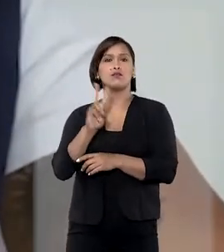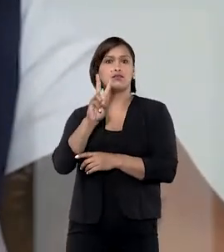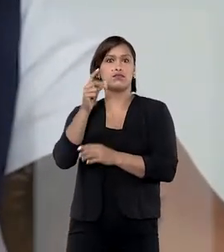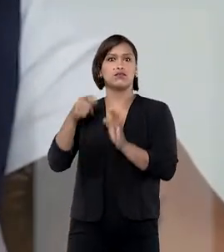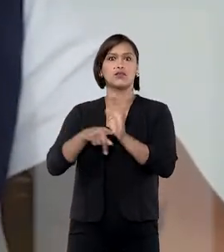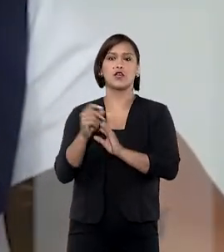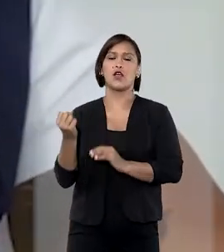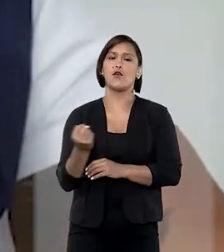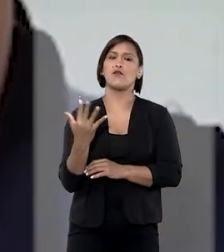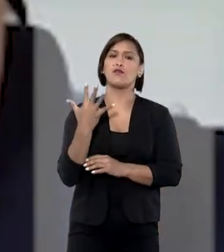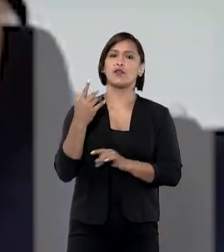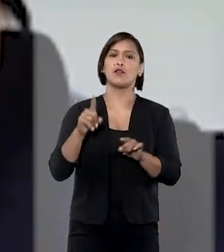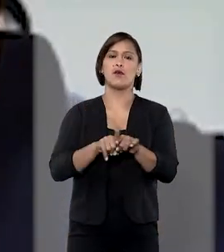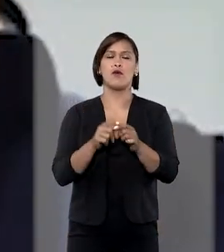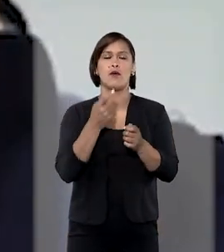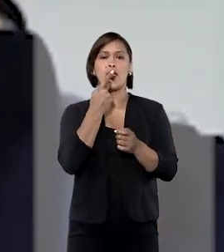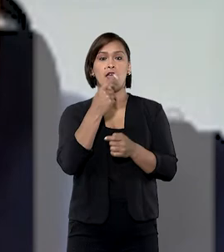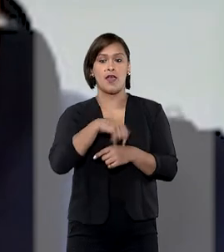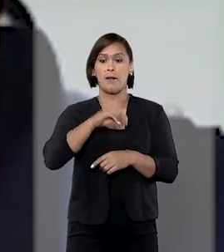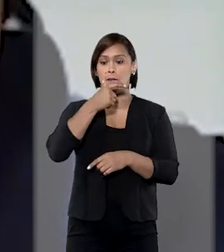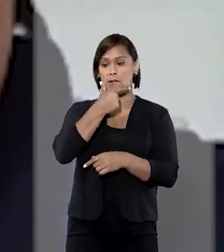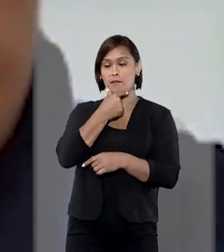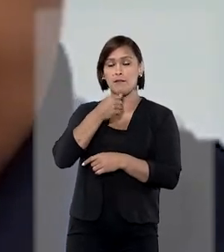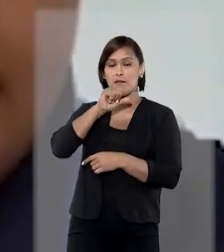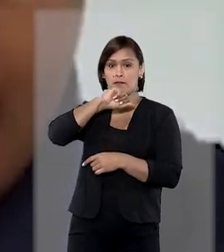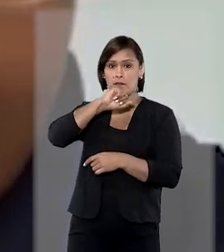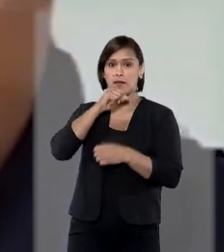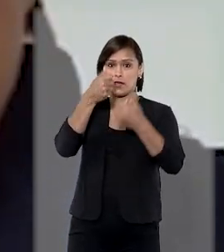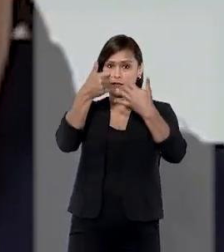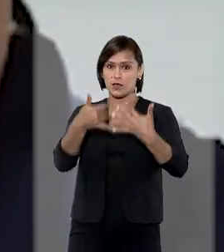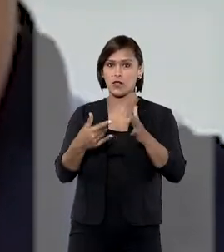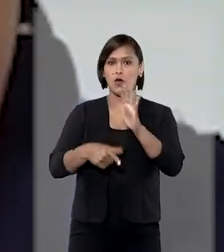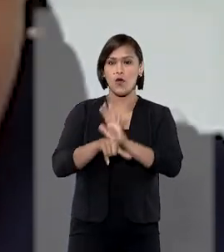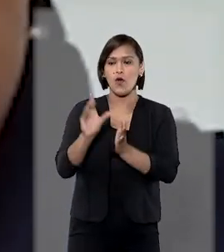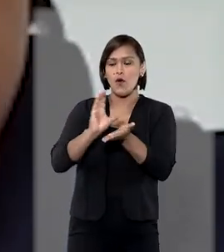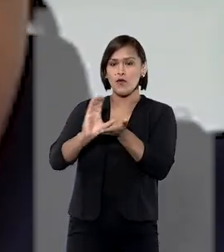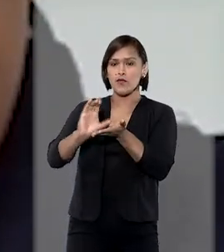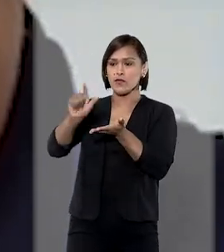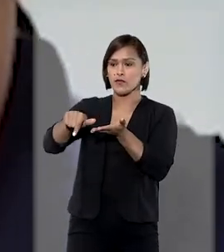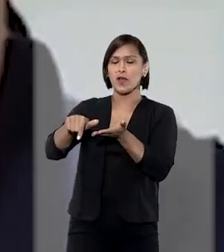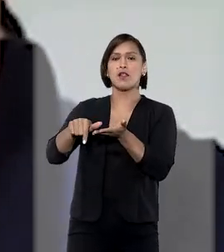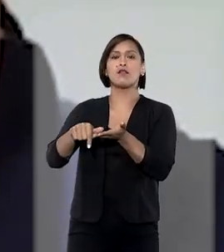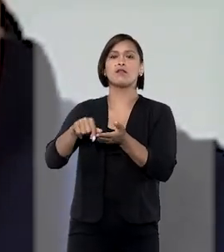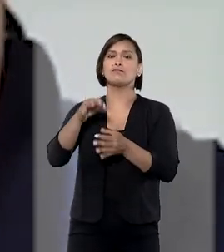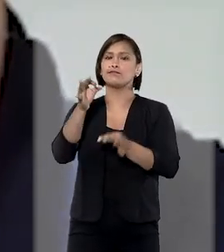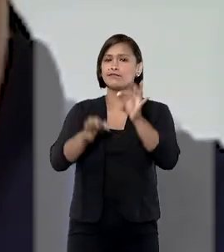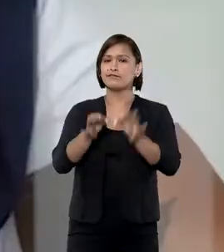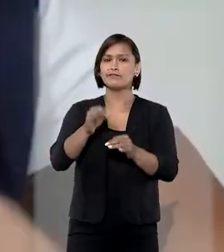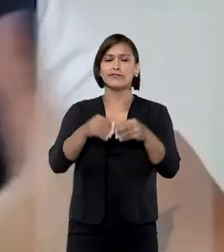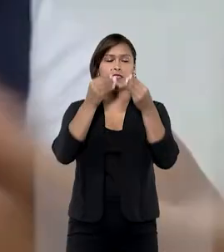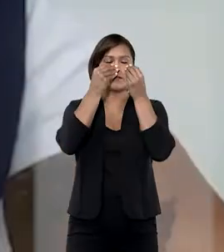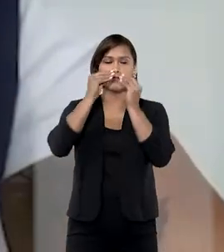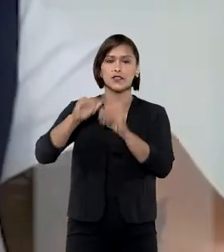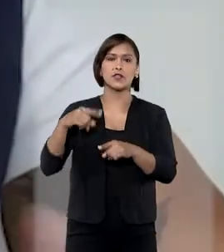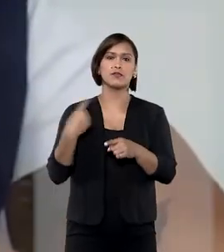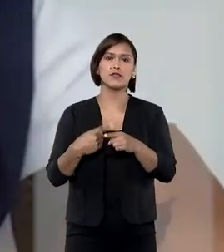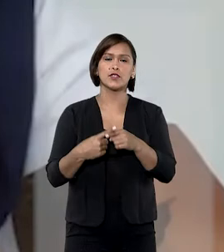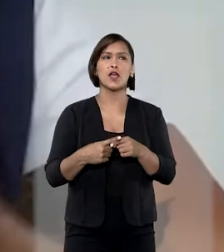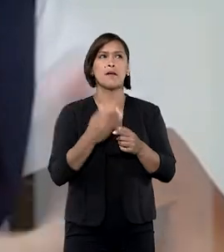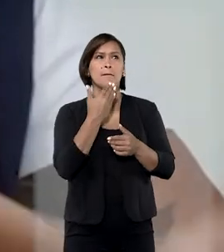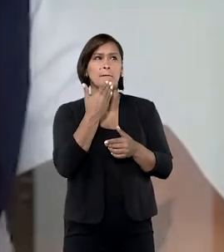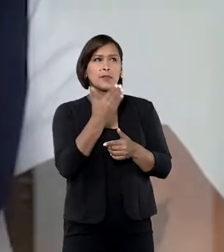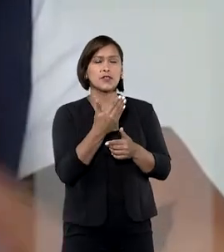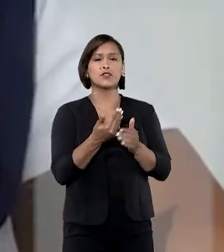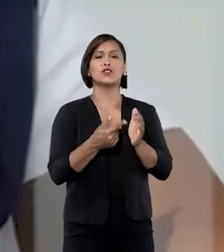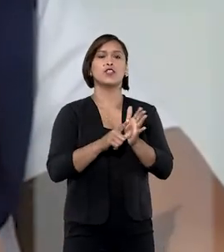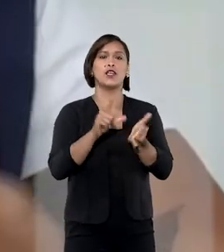compras, por exemplo. Joyce diz que já pensou em rever o valor da pensão na justiça, mas desistiu. Já pensei em recorrer